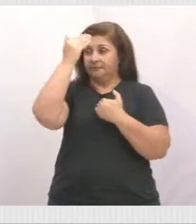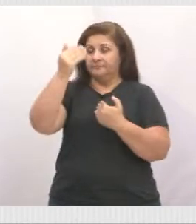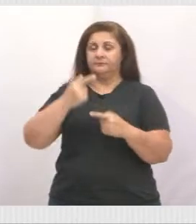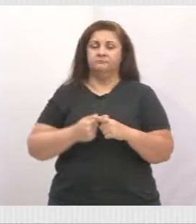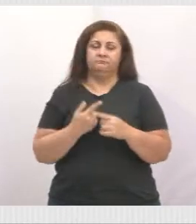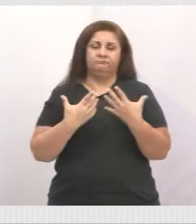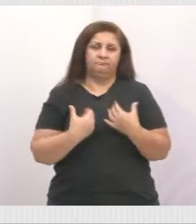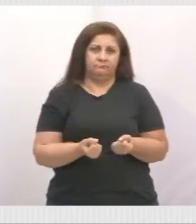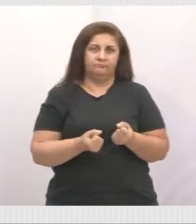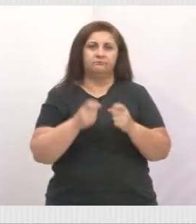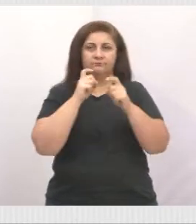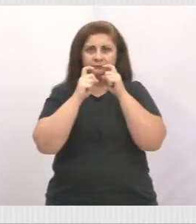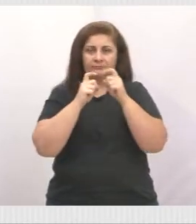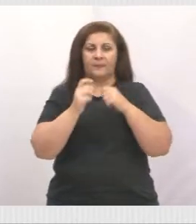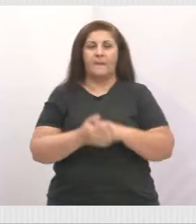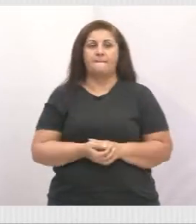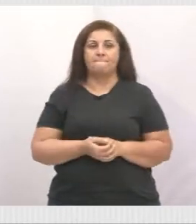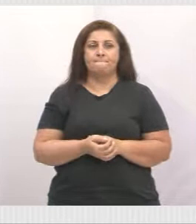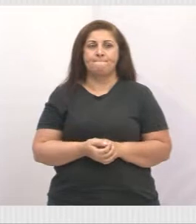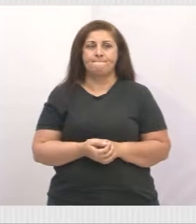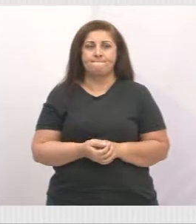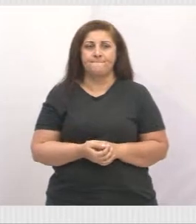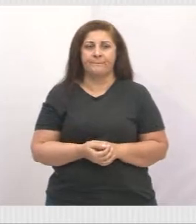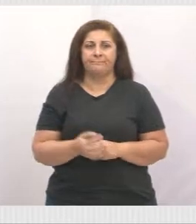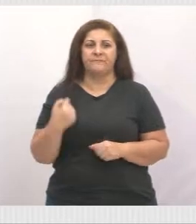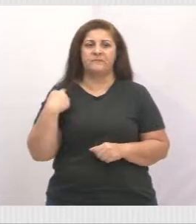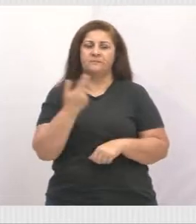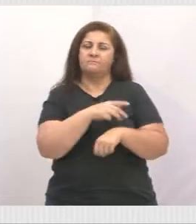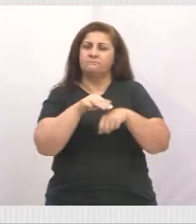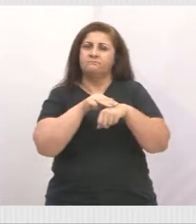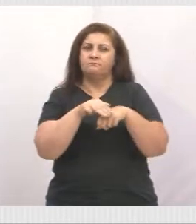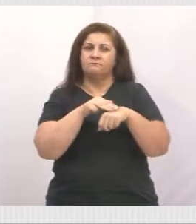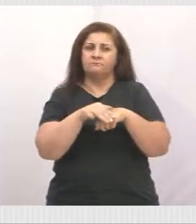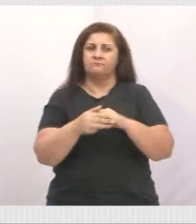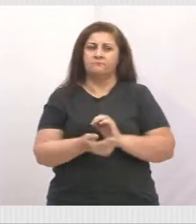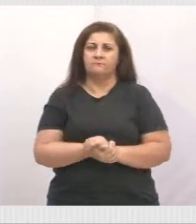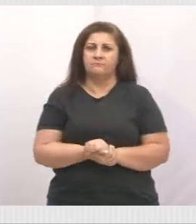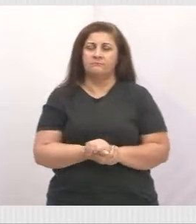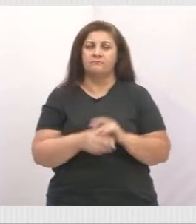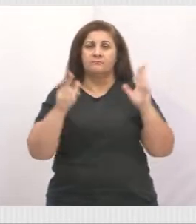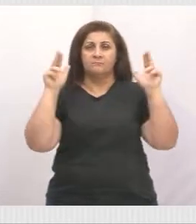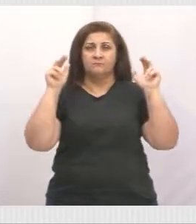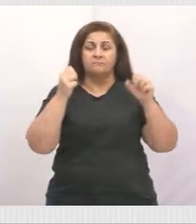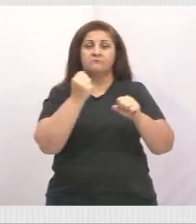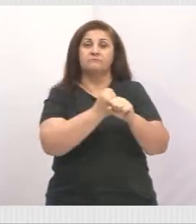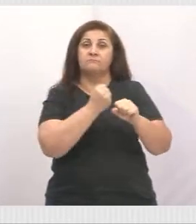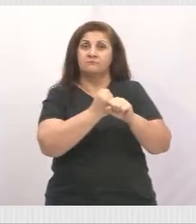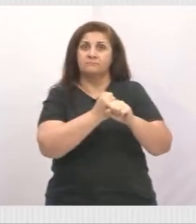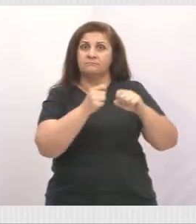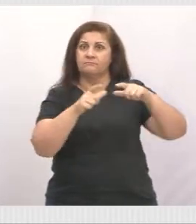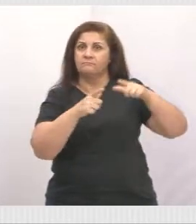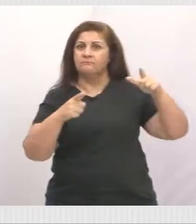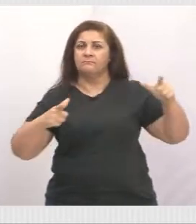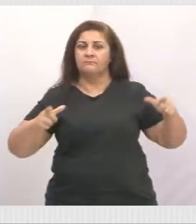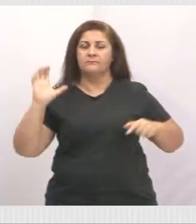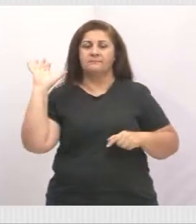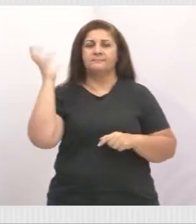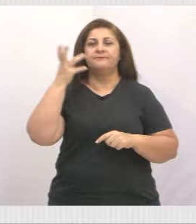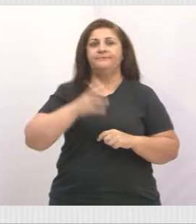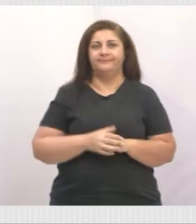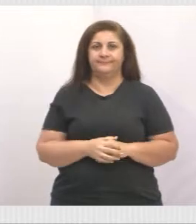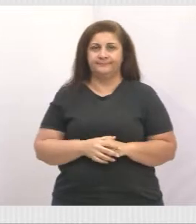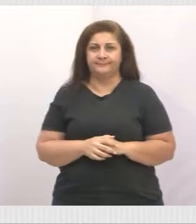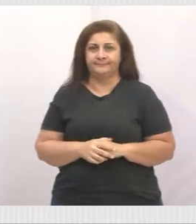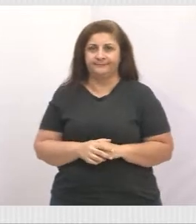aceito para a gente poder conversarmos dessas obras gigantescas que serão realizadas,